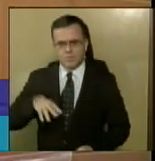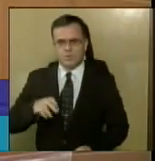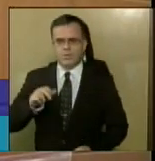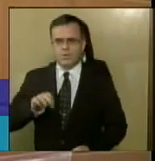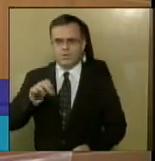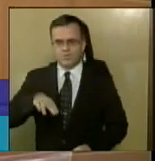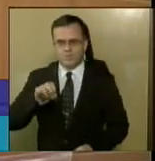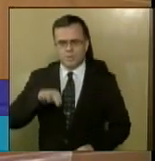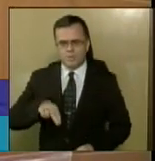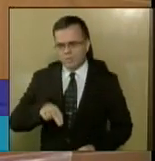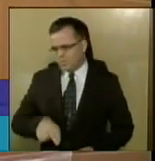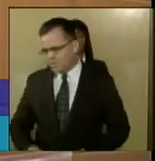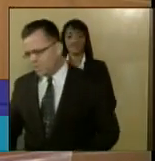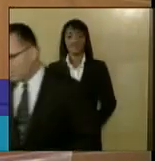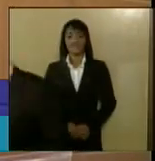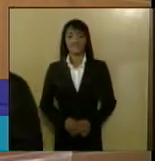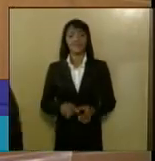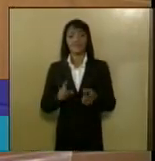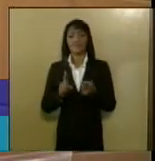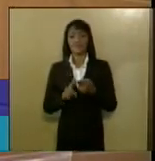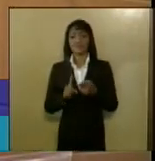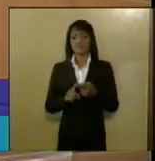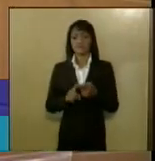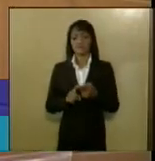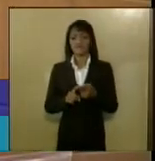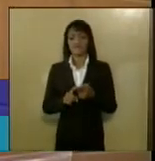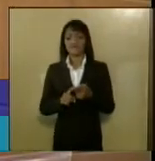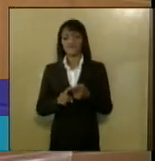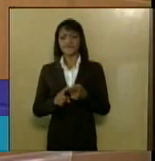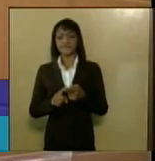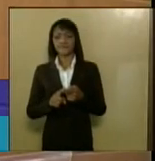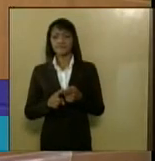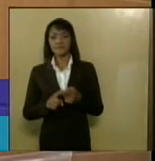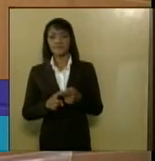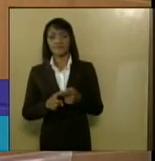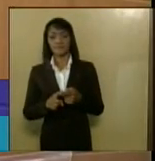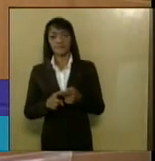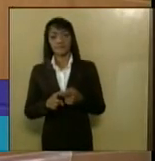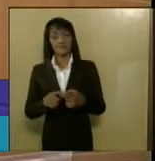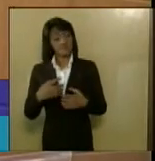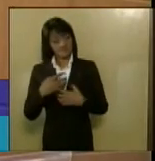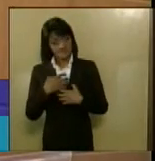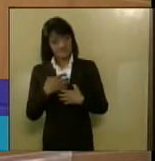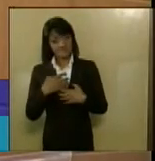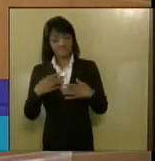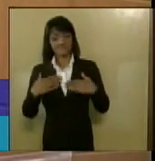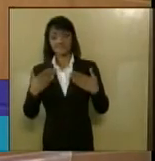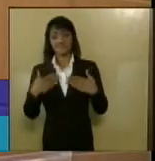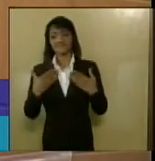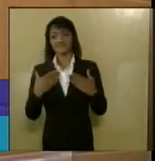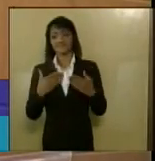e muito me contentou em encontrar alguns